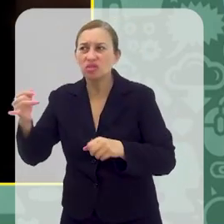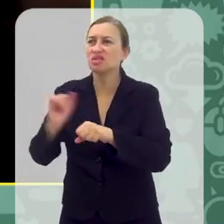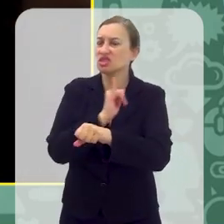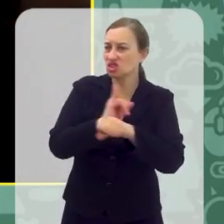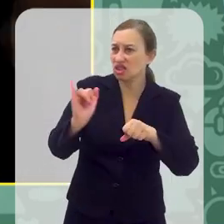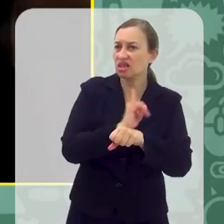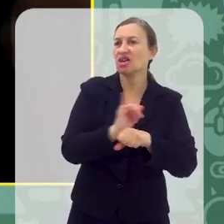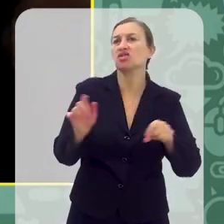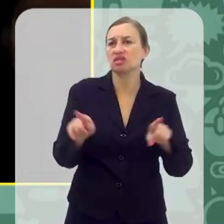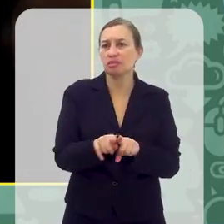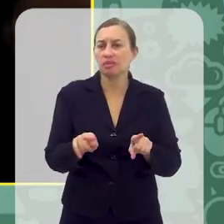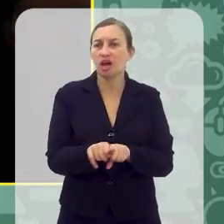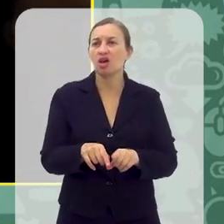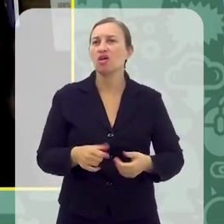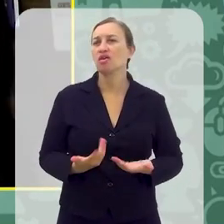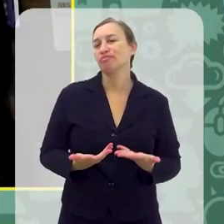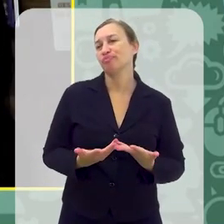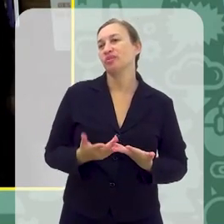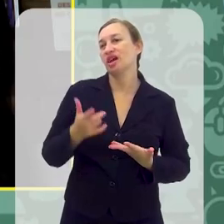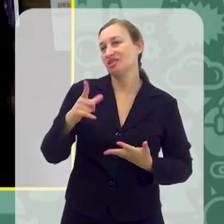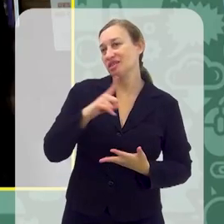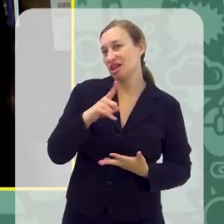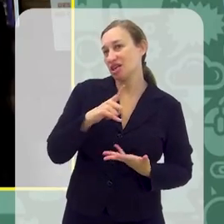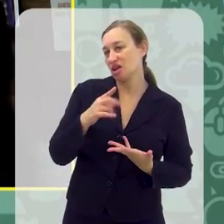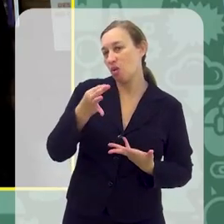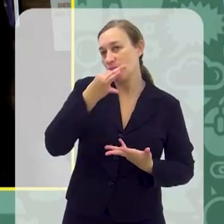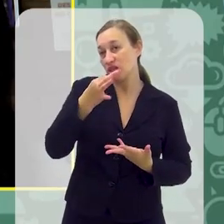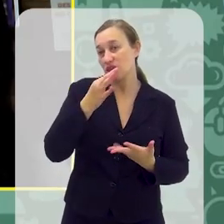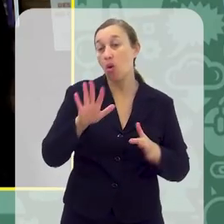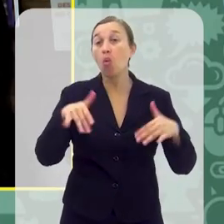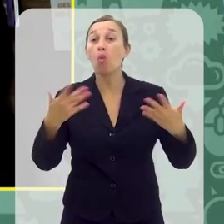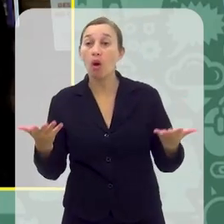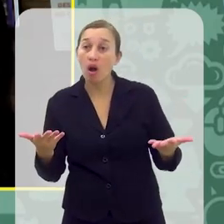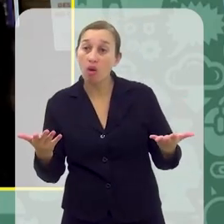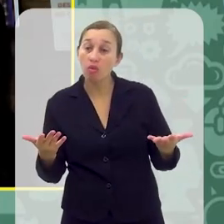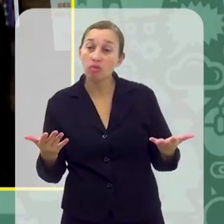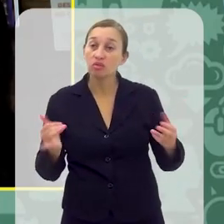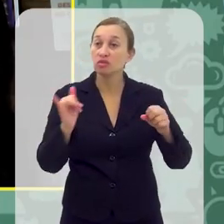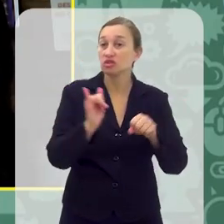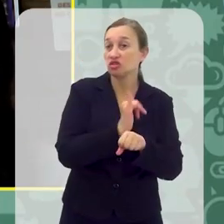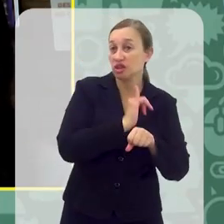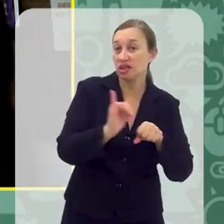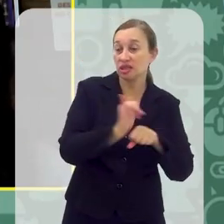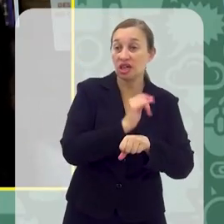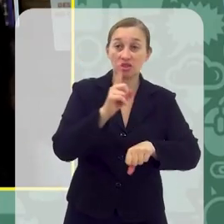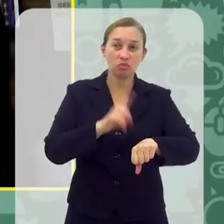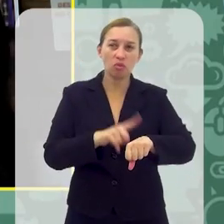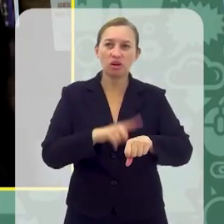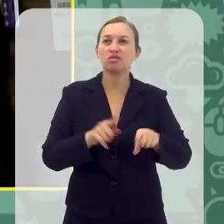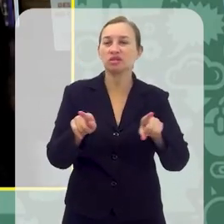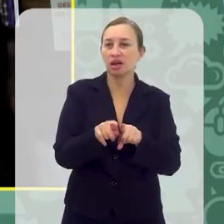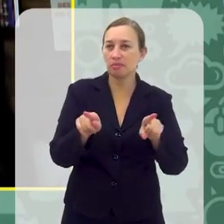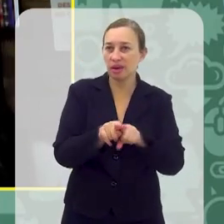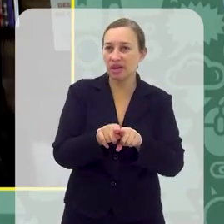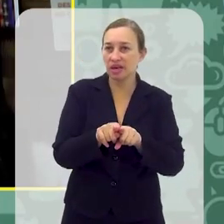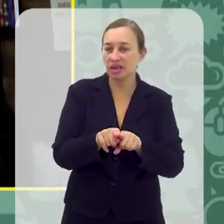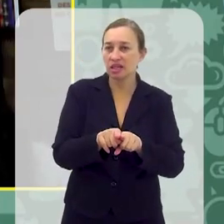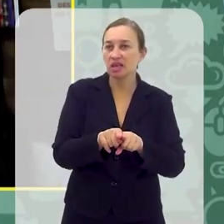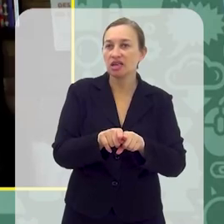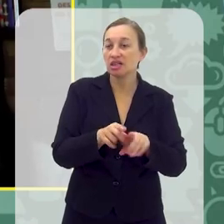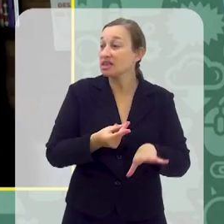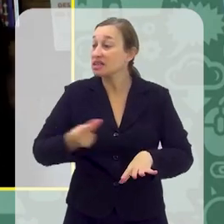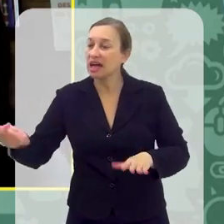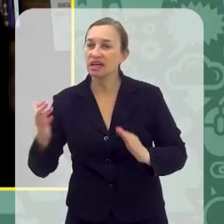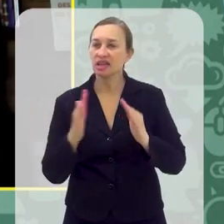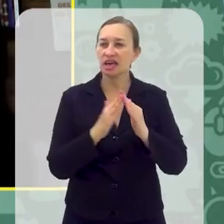outras alternativas, né. Você teria alguma sugestão de alternativas, além de momentos ao ar livre também, que eu ia te perguntar, da